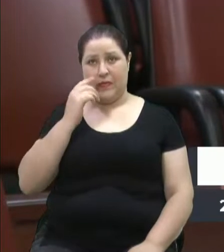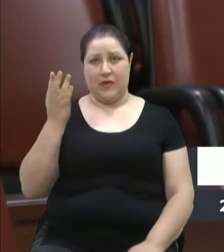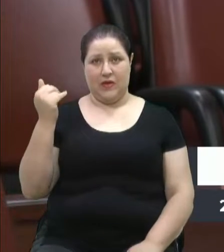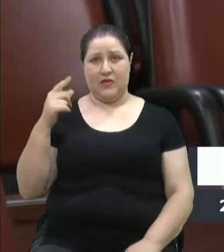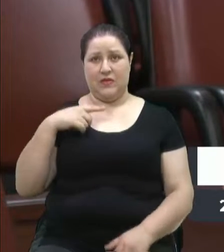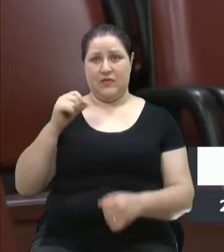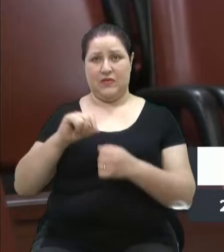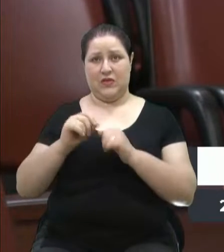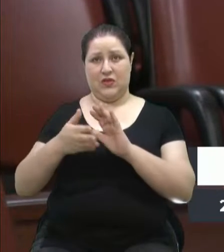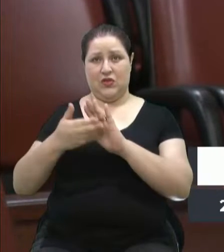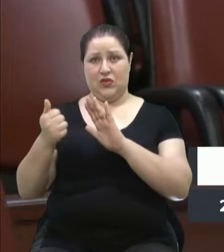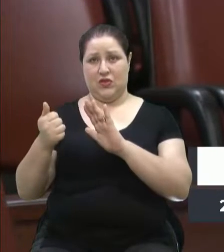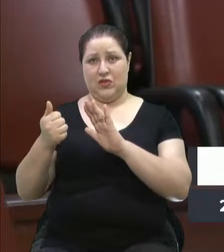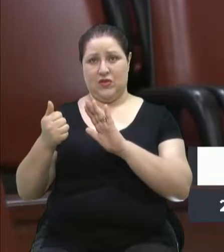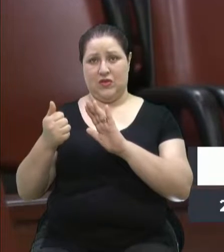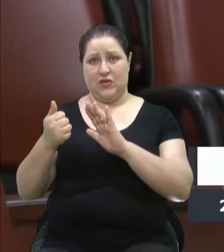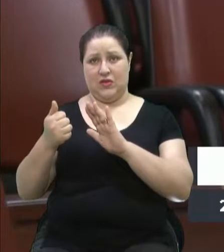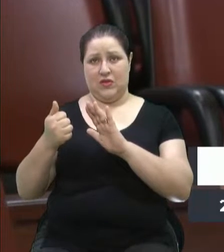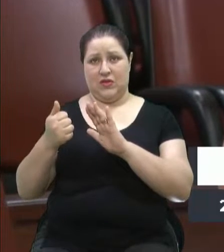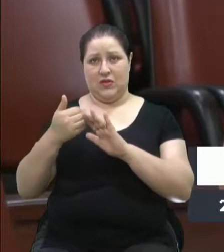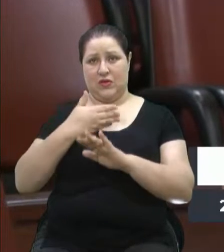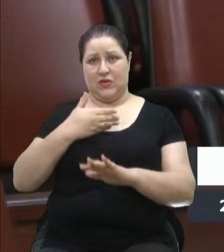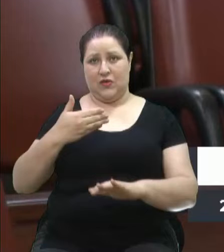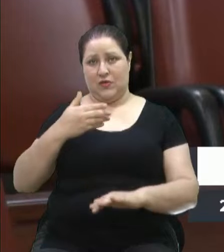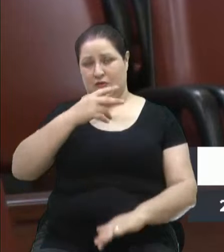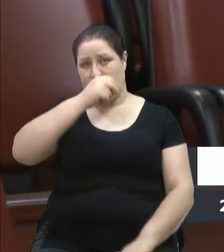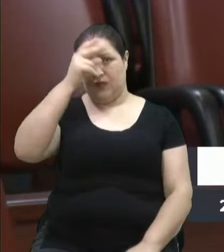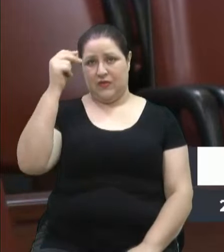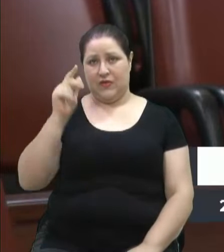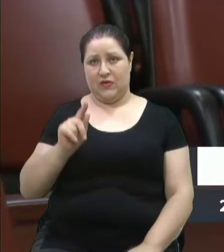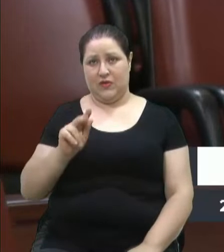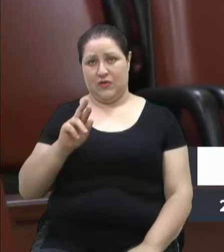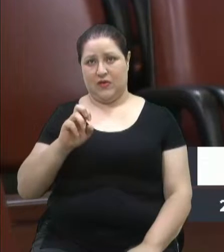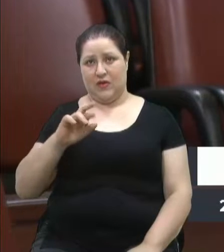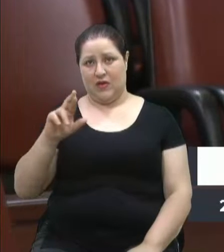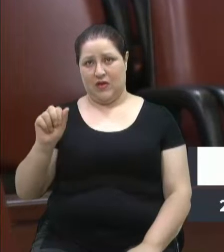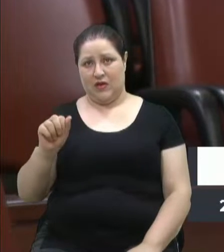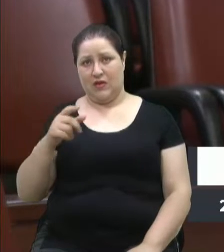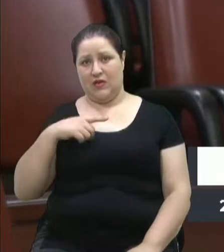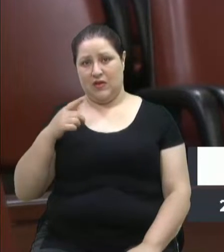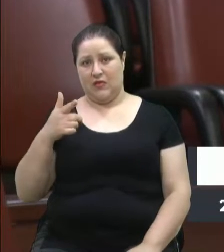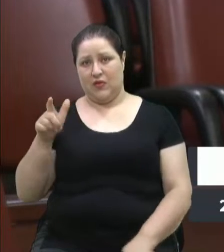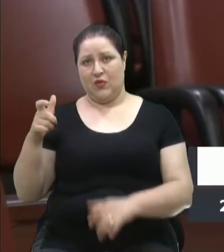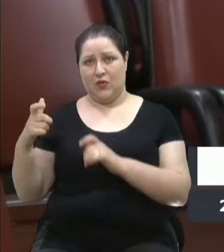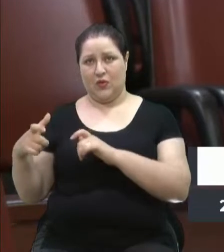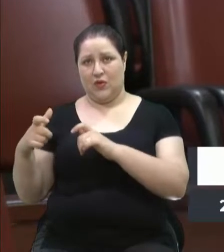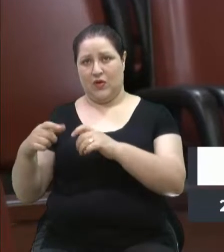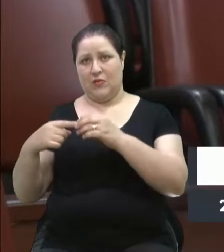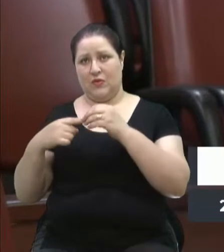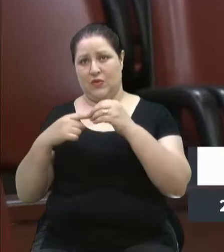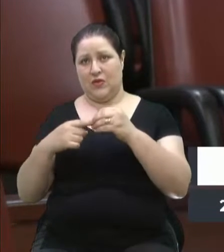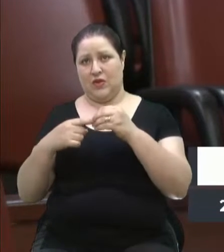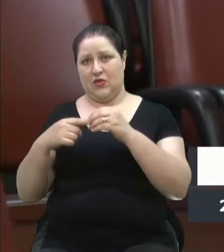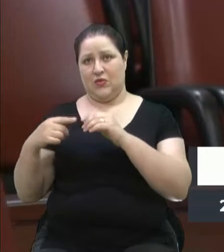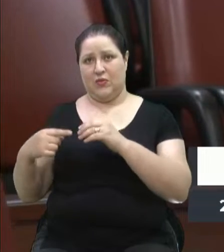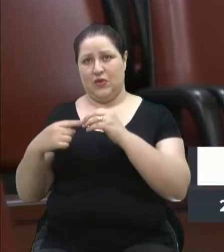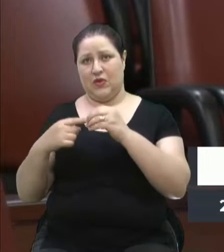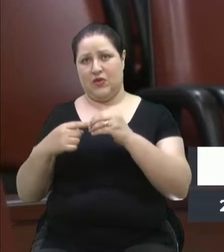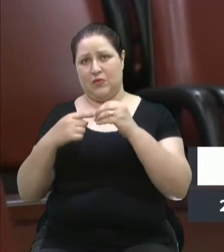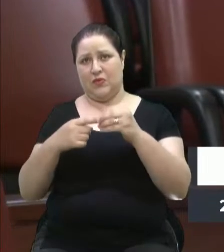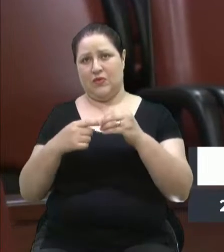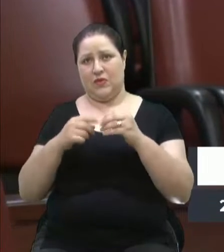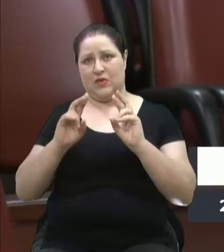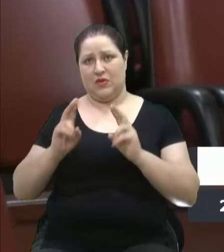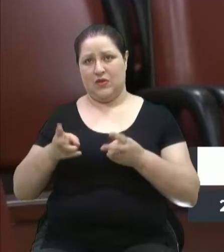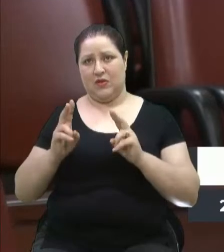a escola Arlinda Manfro foi prioridade, né? Agora está sendo prioridade. Nossa, parece que tudo é prioridade numa região